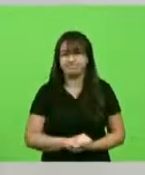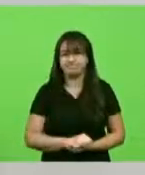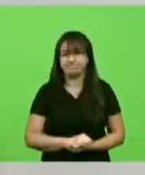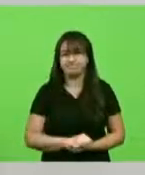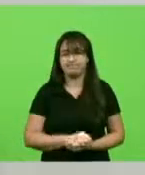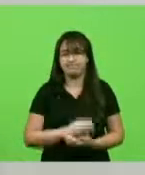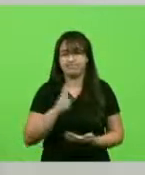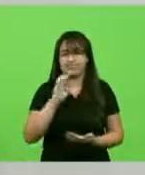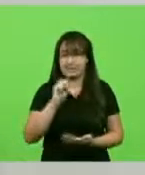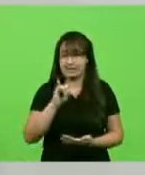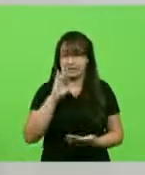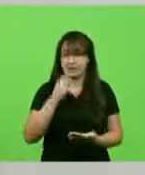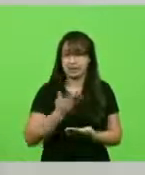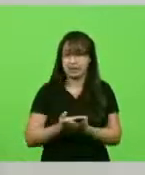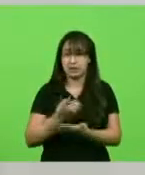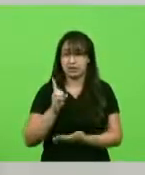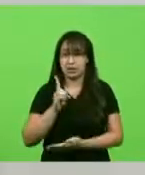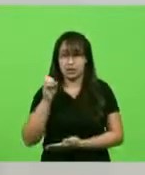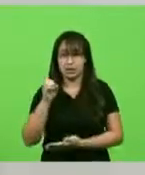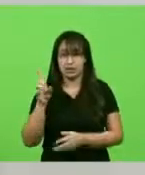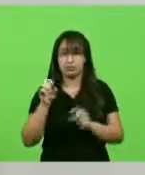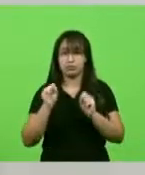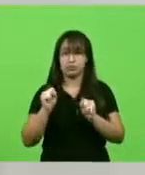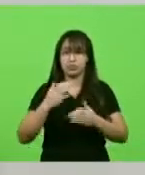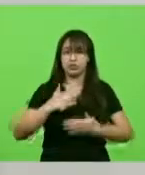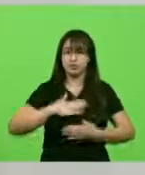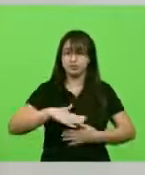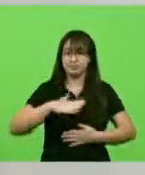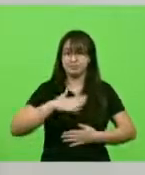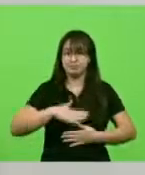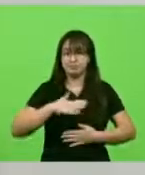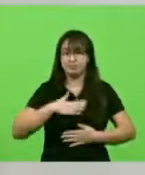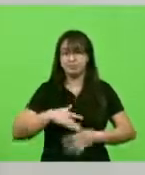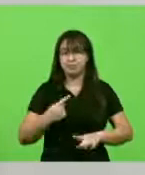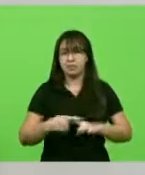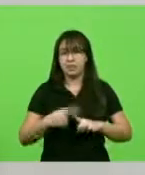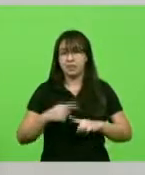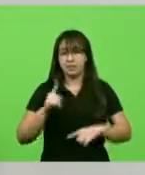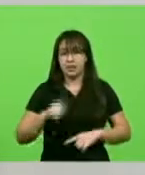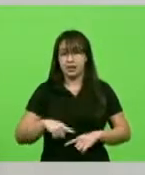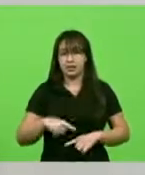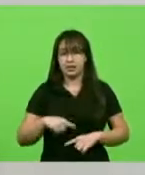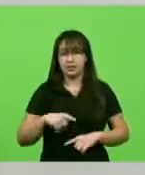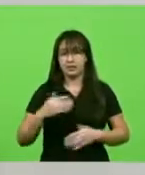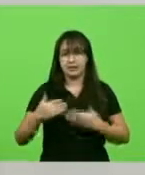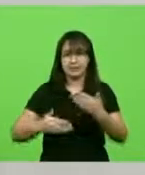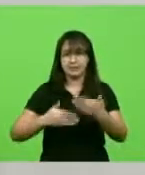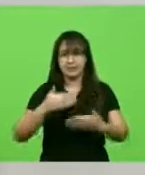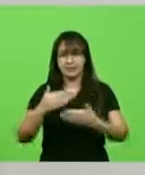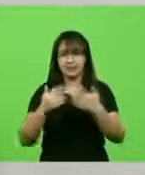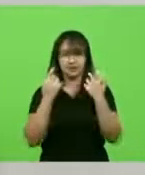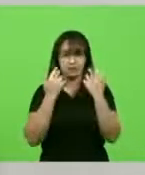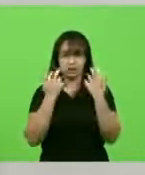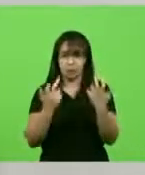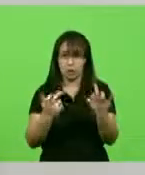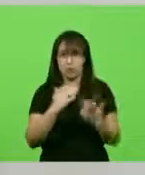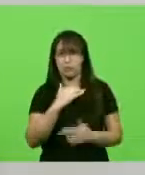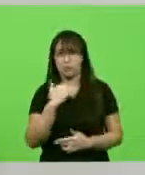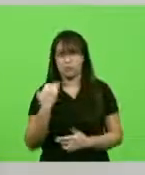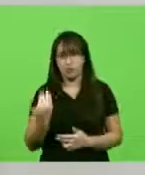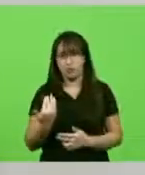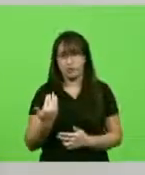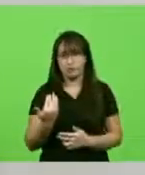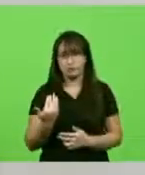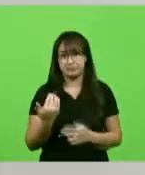em Deus é que poderá se confortar porque é um processo natural da vida, mesmo que seja por